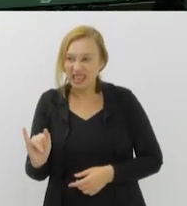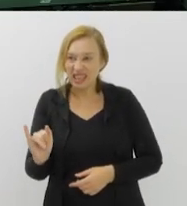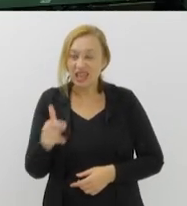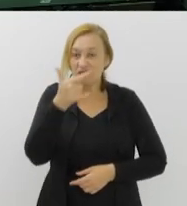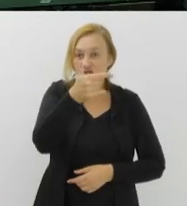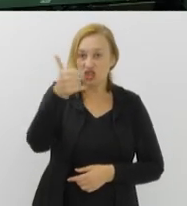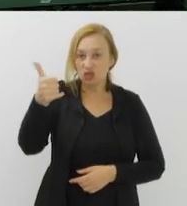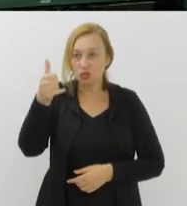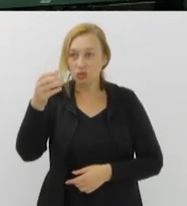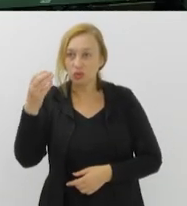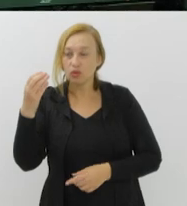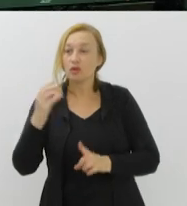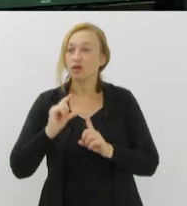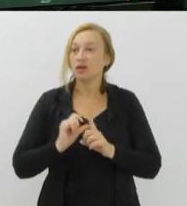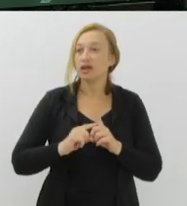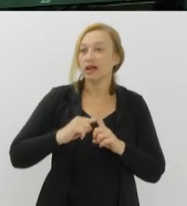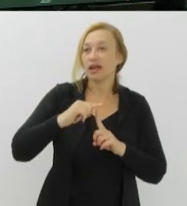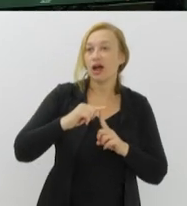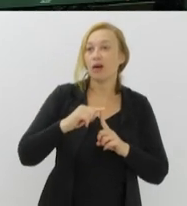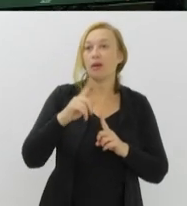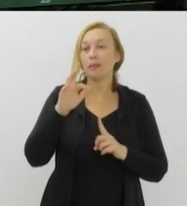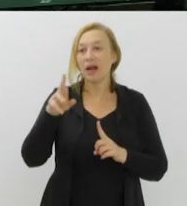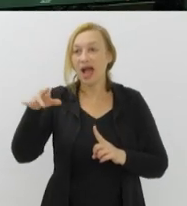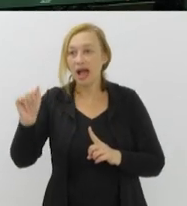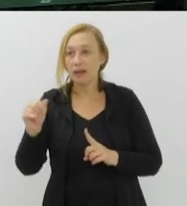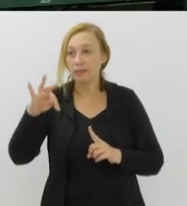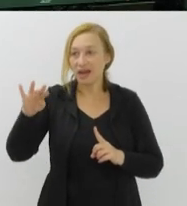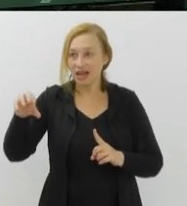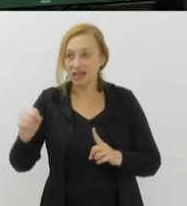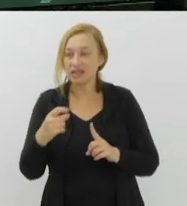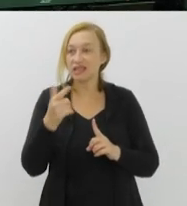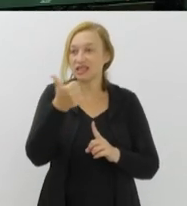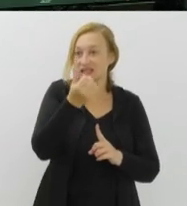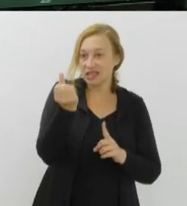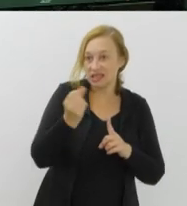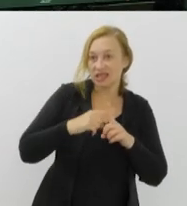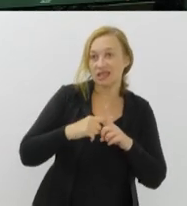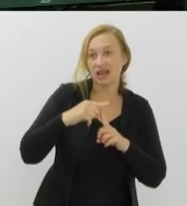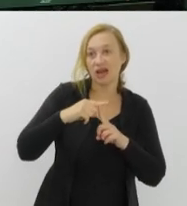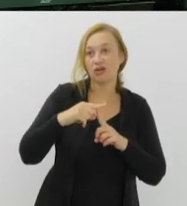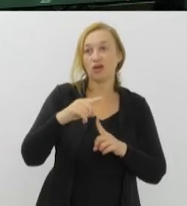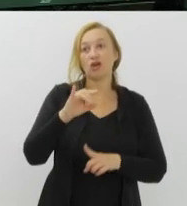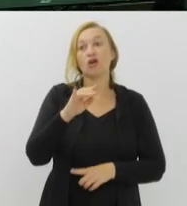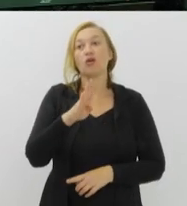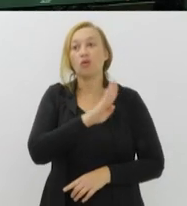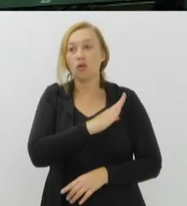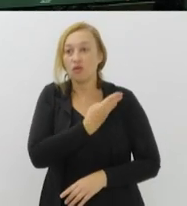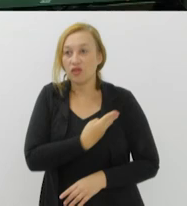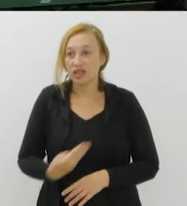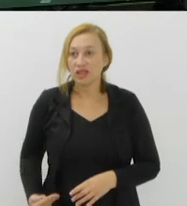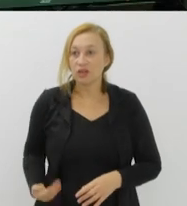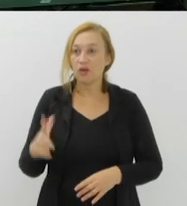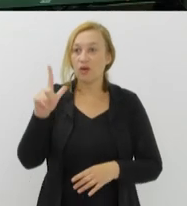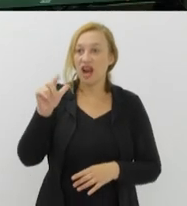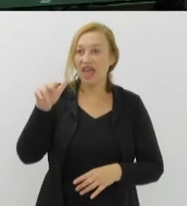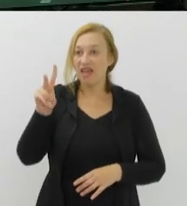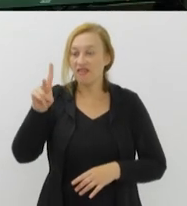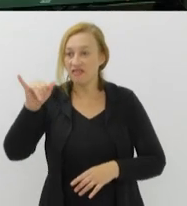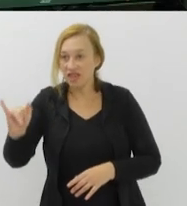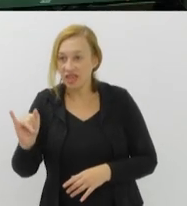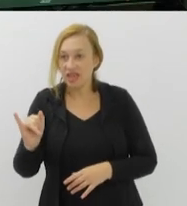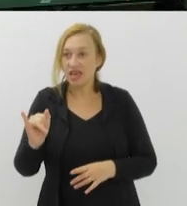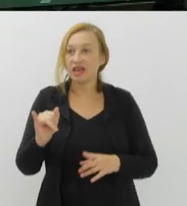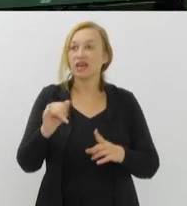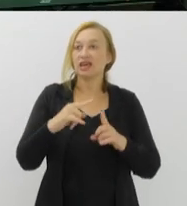momento. Barra Mansa, também nublado, 16 graus. Comendador Levi Gasparian, nublado, com 18 graus. E engenheiro